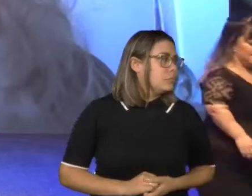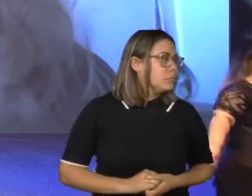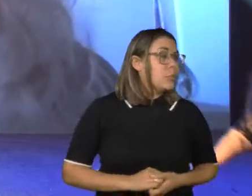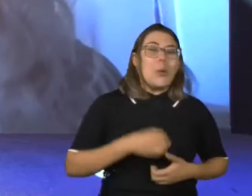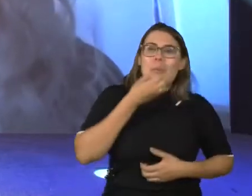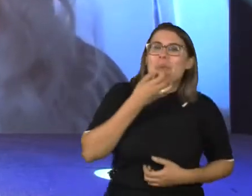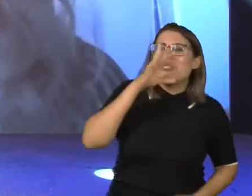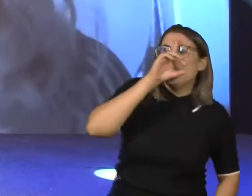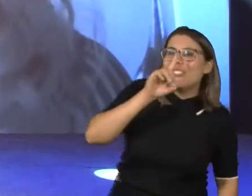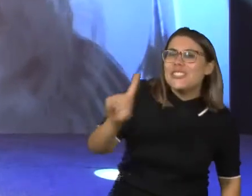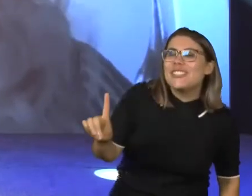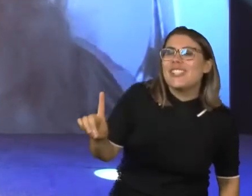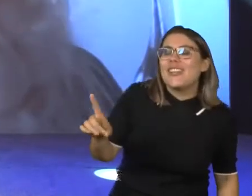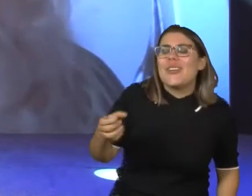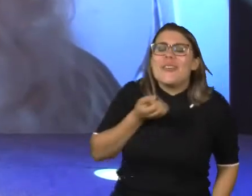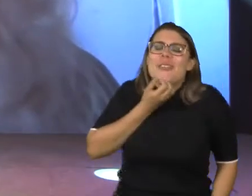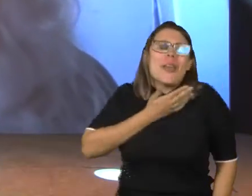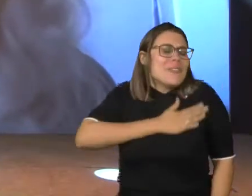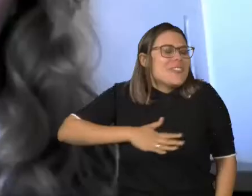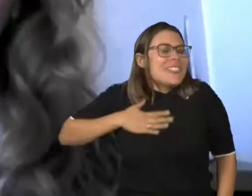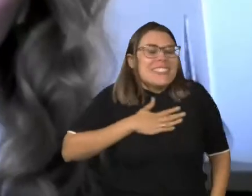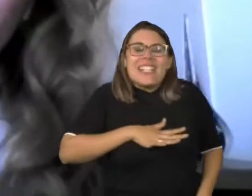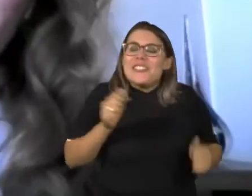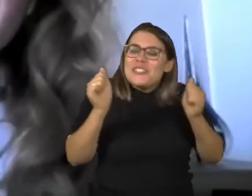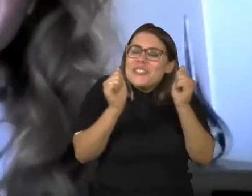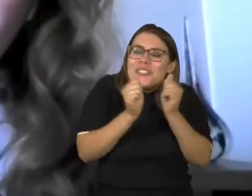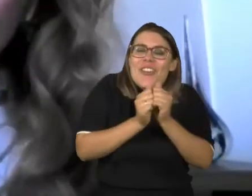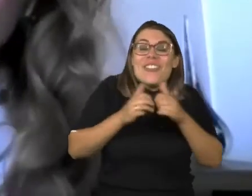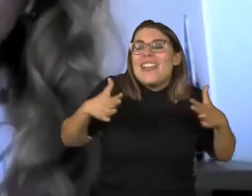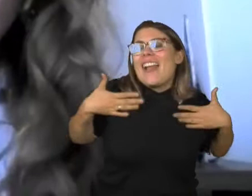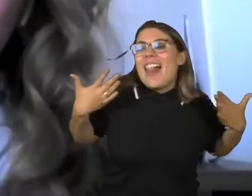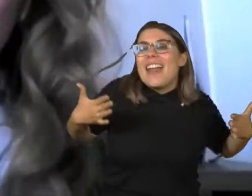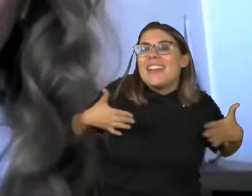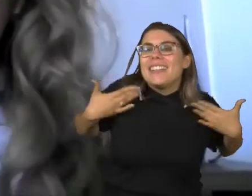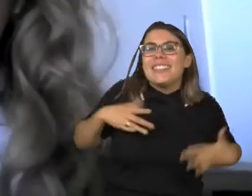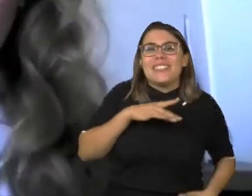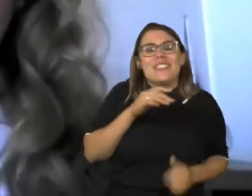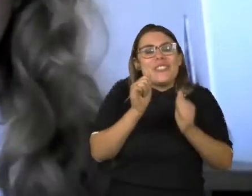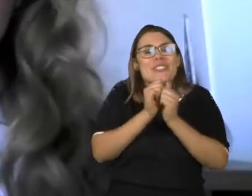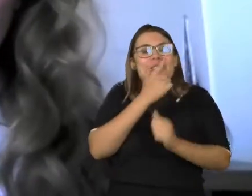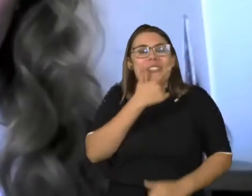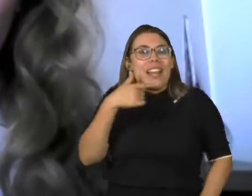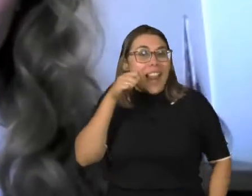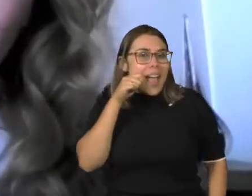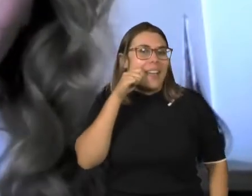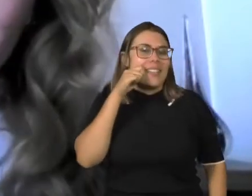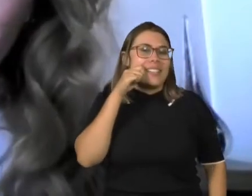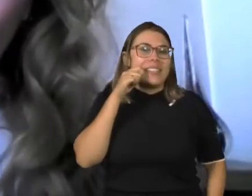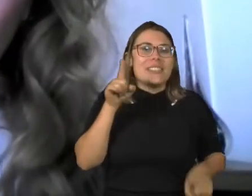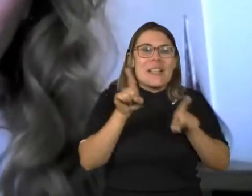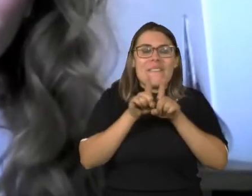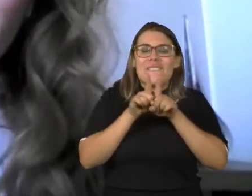Bom dia, é um prazer e uma alegria participar desse grande evento com você, Alex, que é meu amigo e